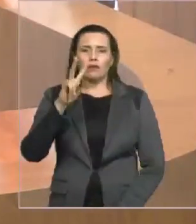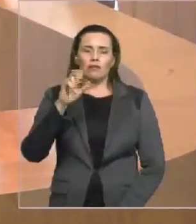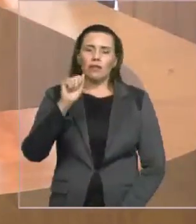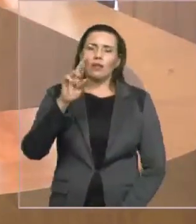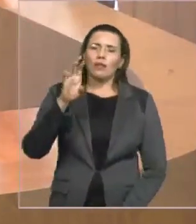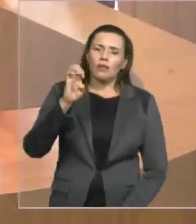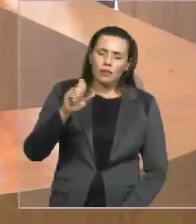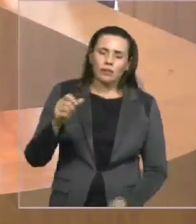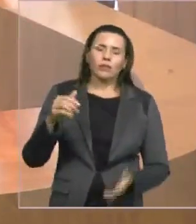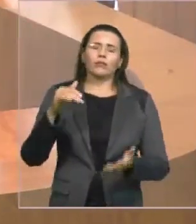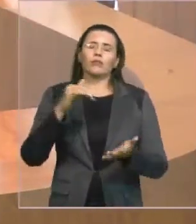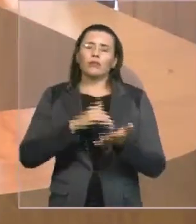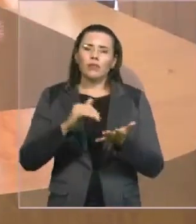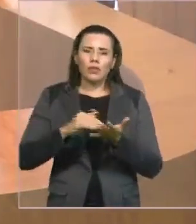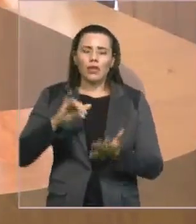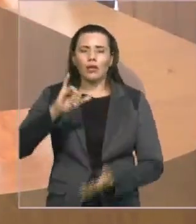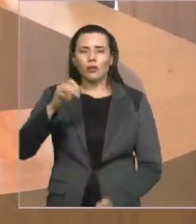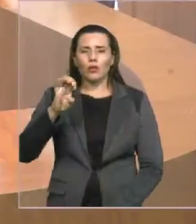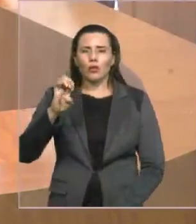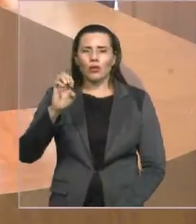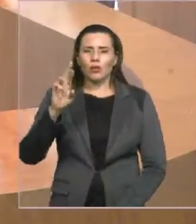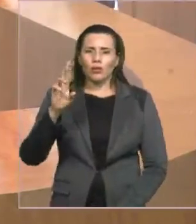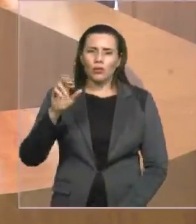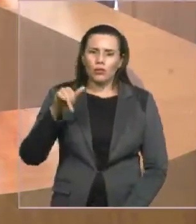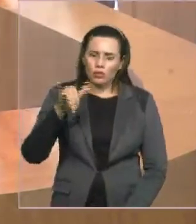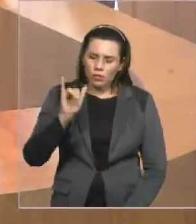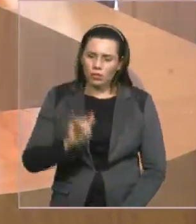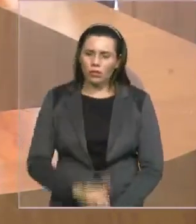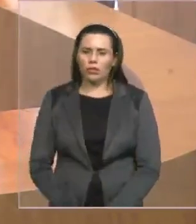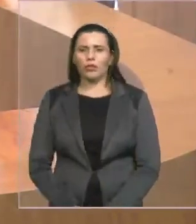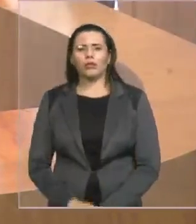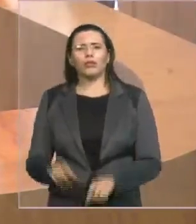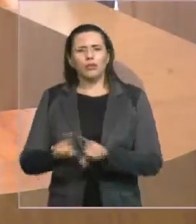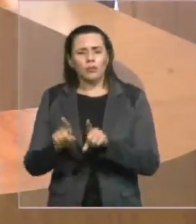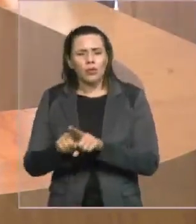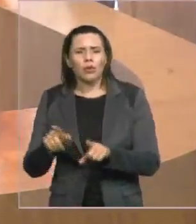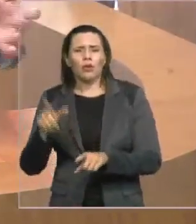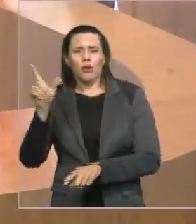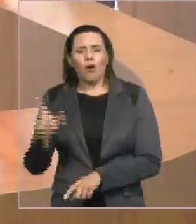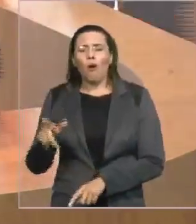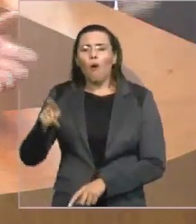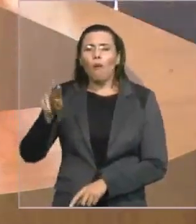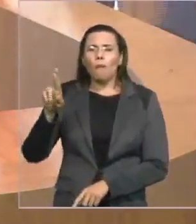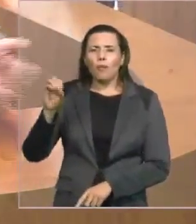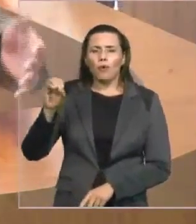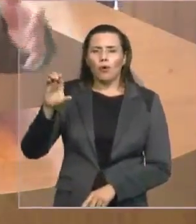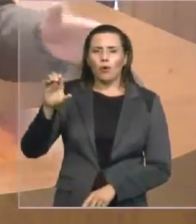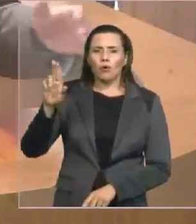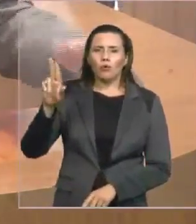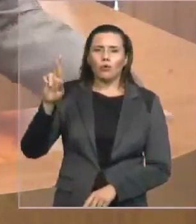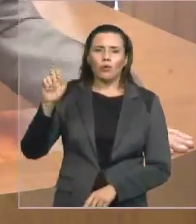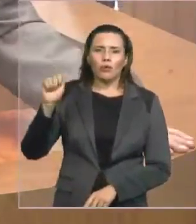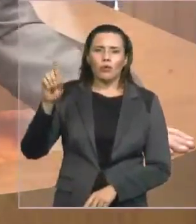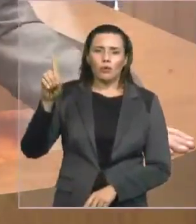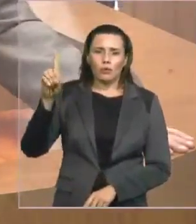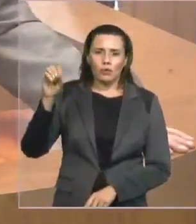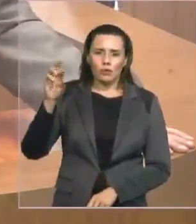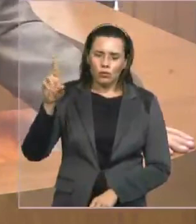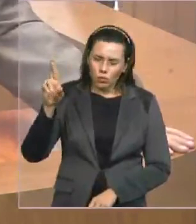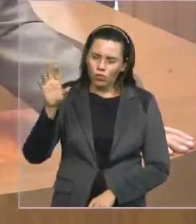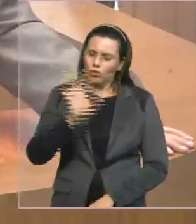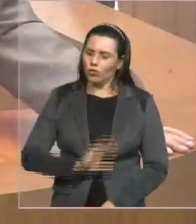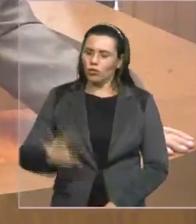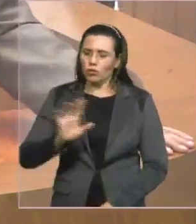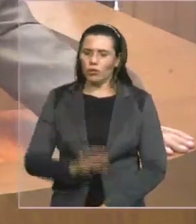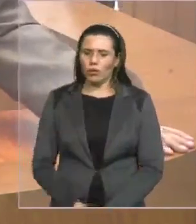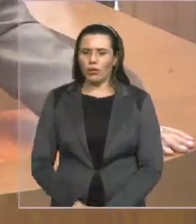para o próprio governador e falar, olha, eu posso até votar o projeto do jeito que foi, eu estou pouco me importando para os procuradores do Estado, eu sou é